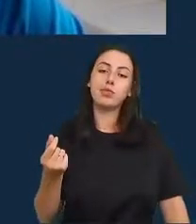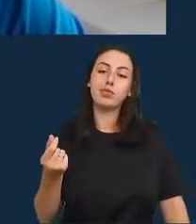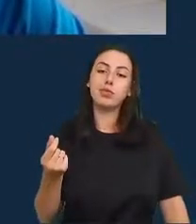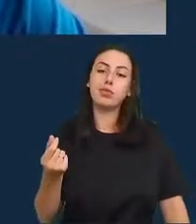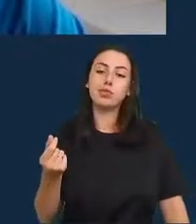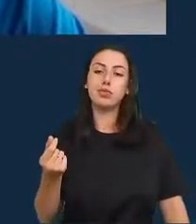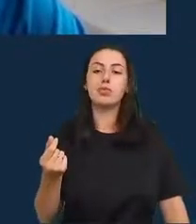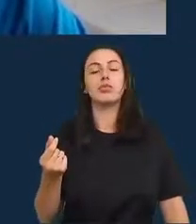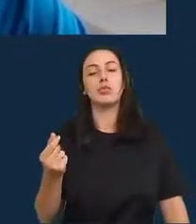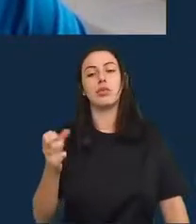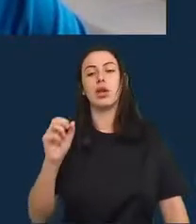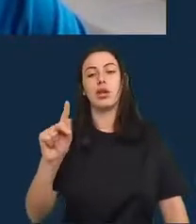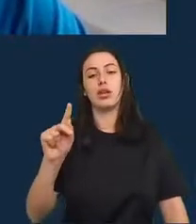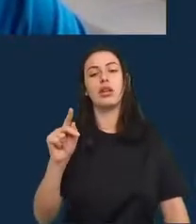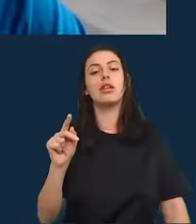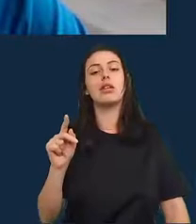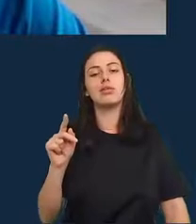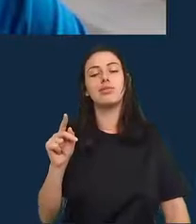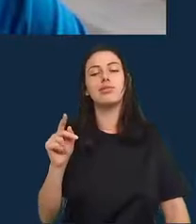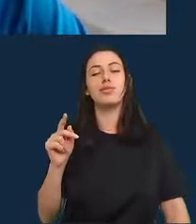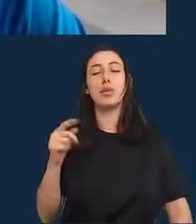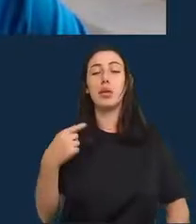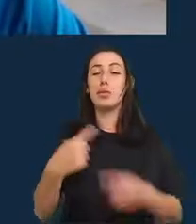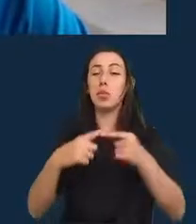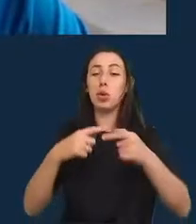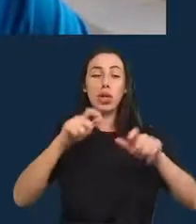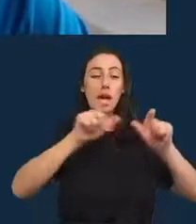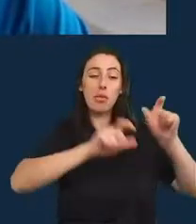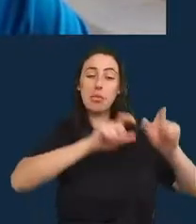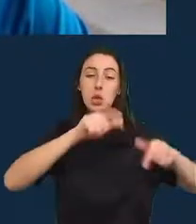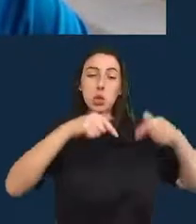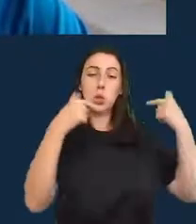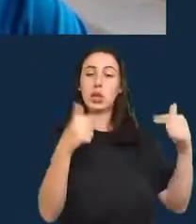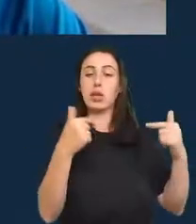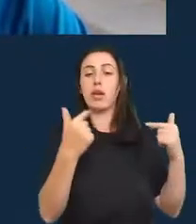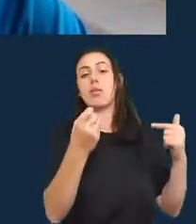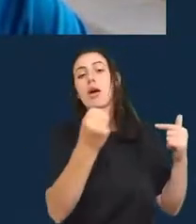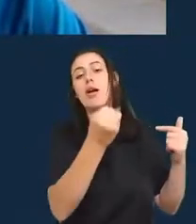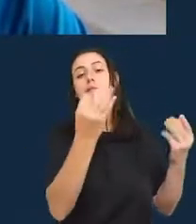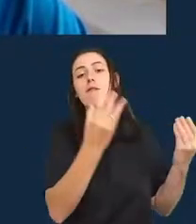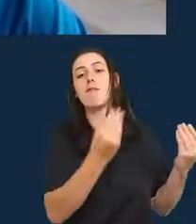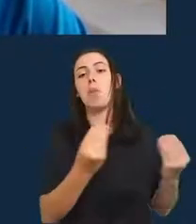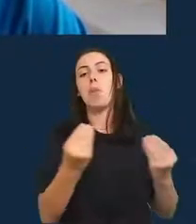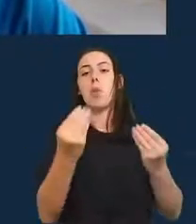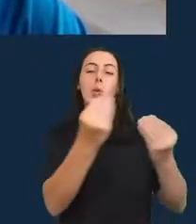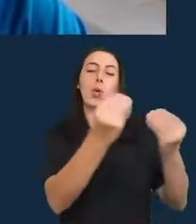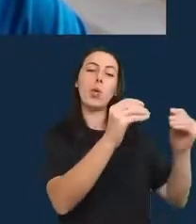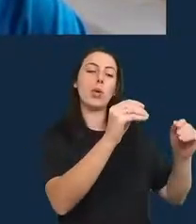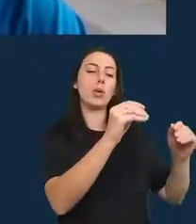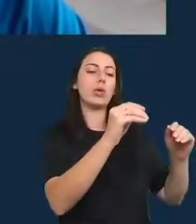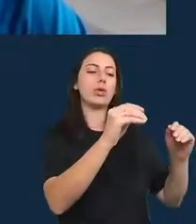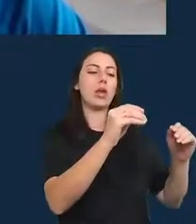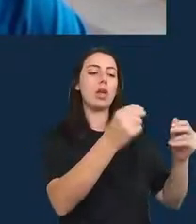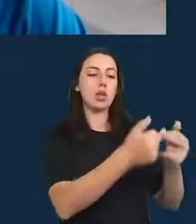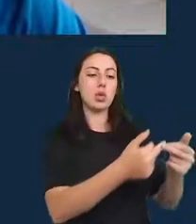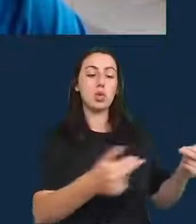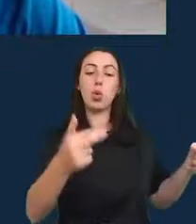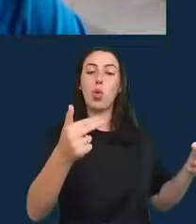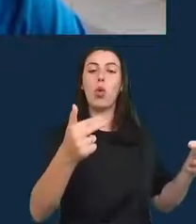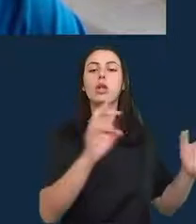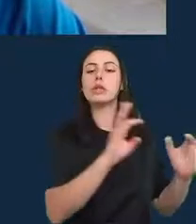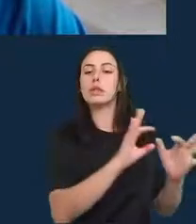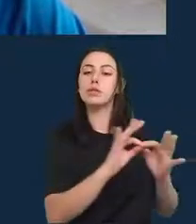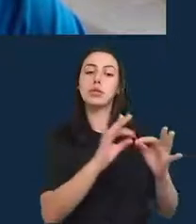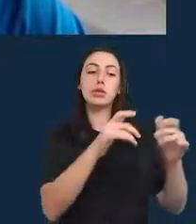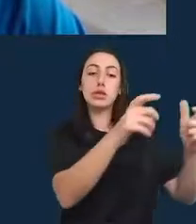Bom, porque as pessoas trabalham com muitas coisas no Brasil, no contexto local, no mundo todo, desculpe, no contexto local, então,